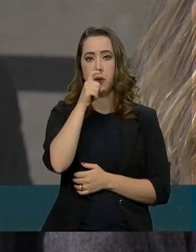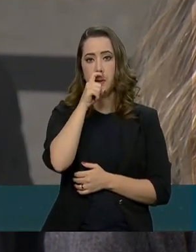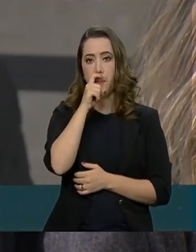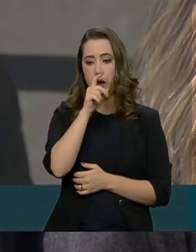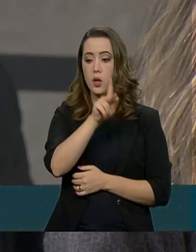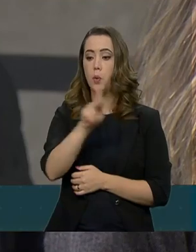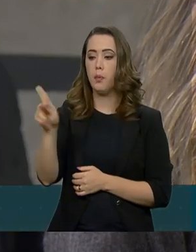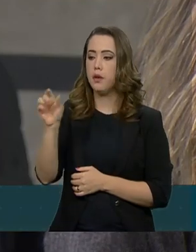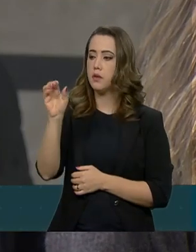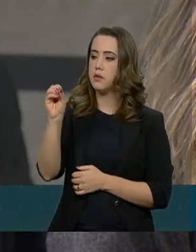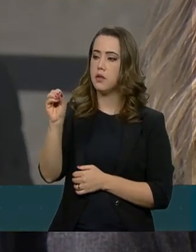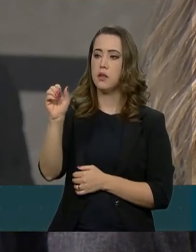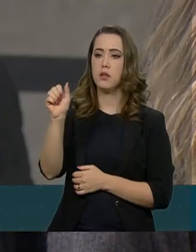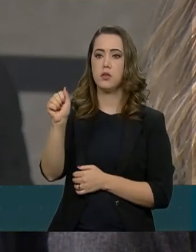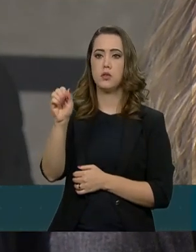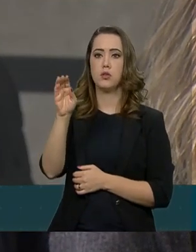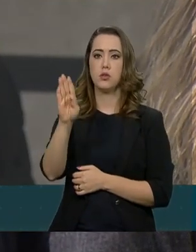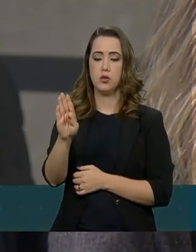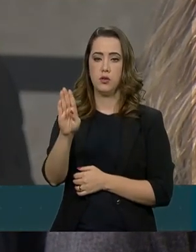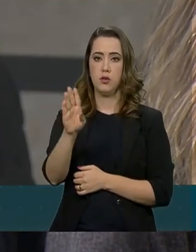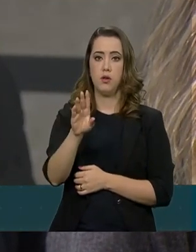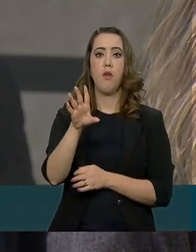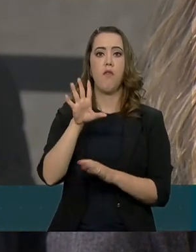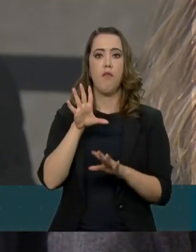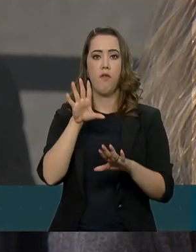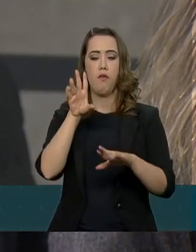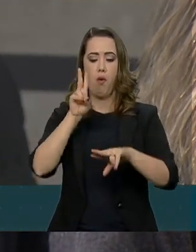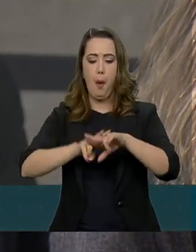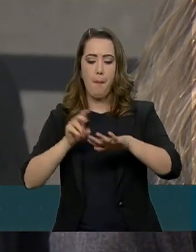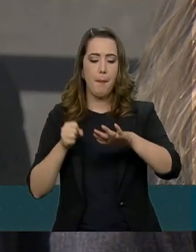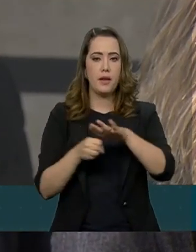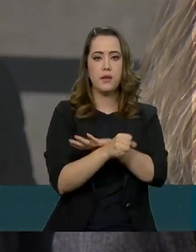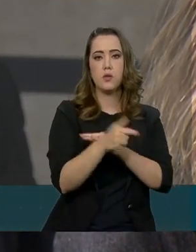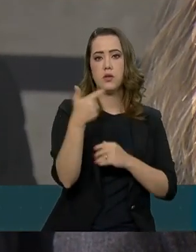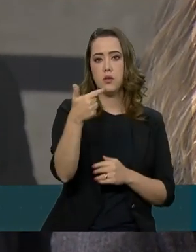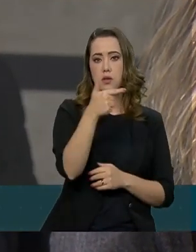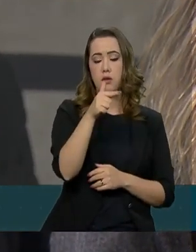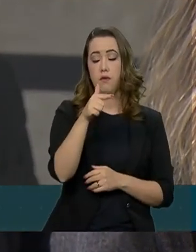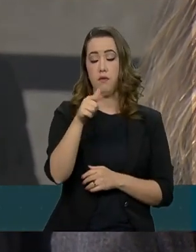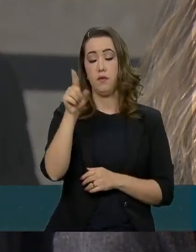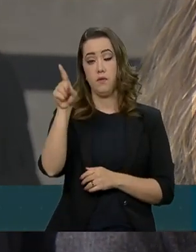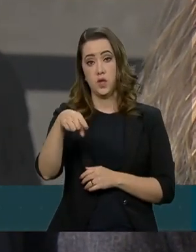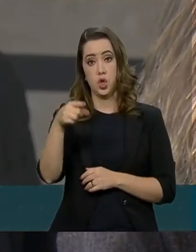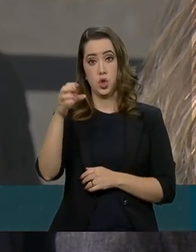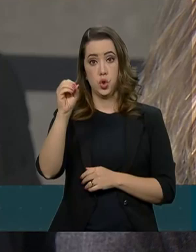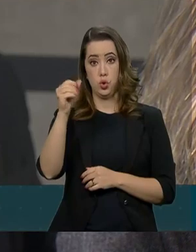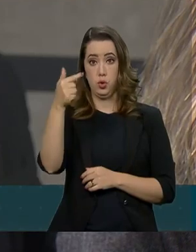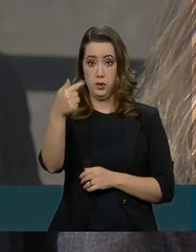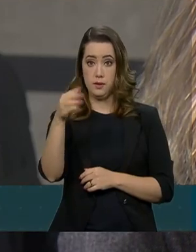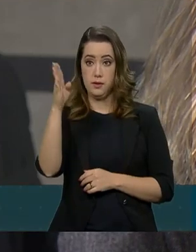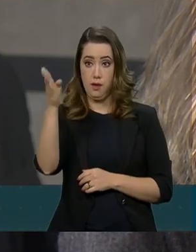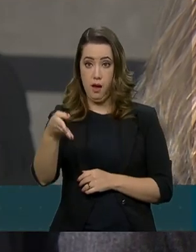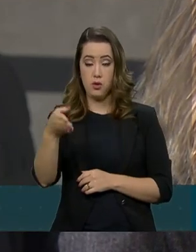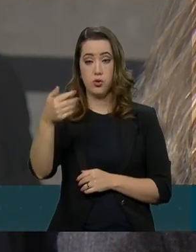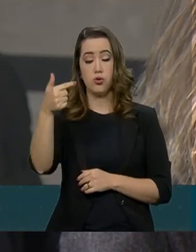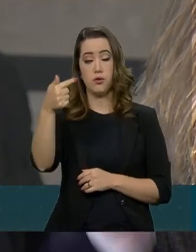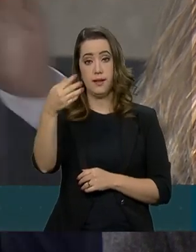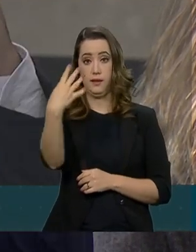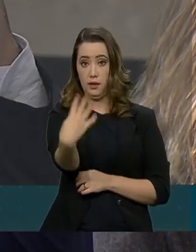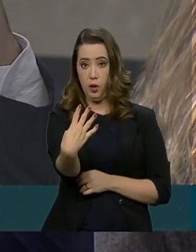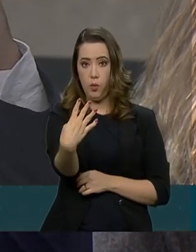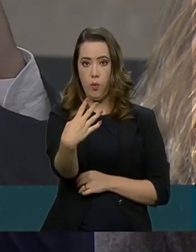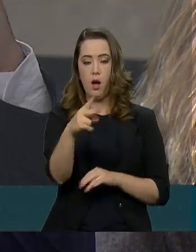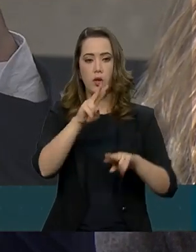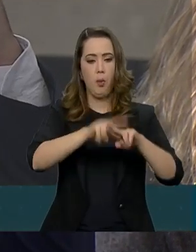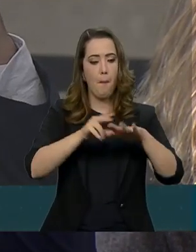OAB foi preso em 22 de fevereiro de 74, por forças do Estado e que ele estava